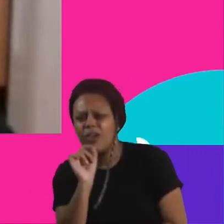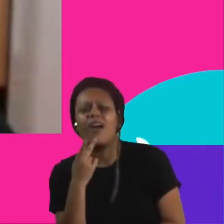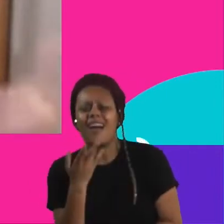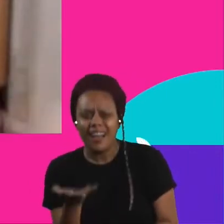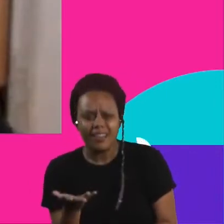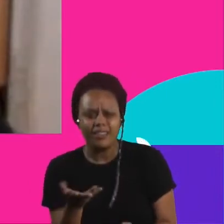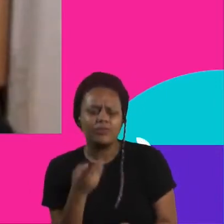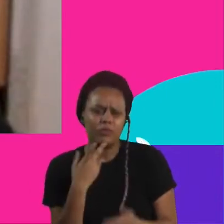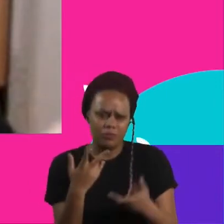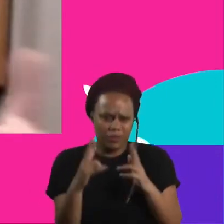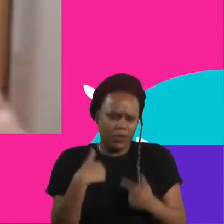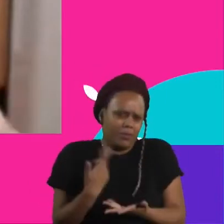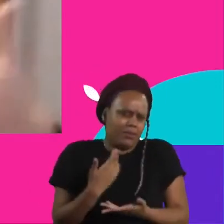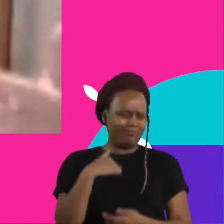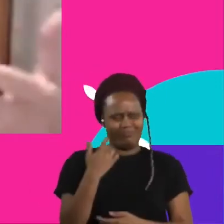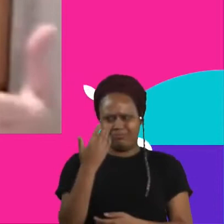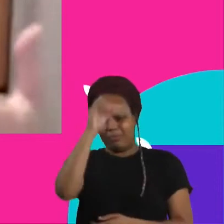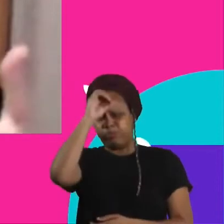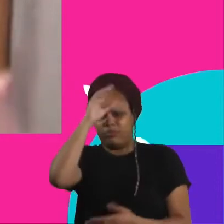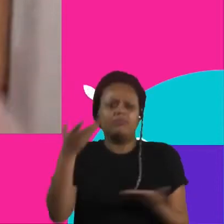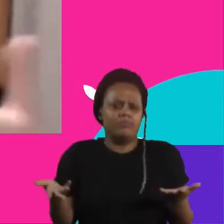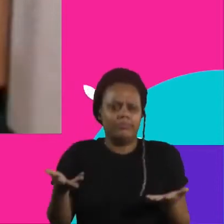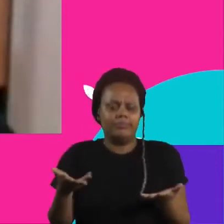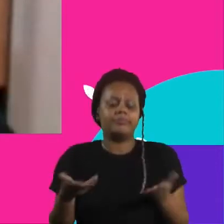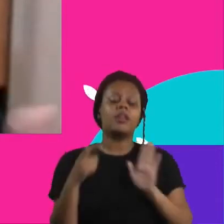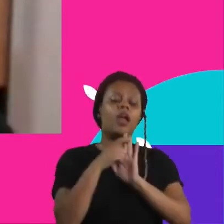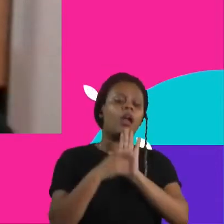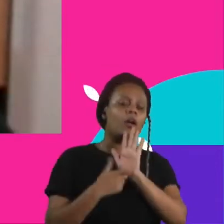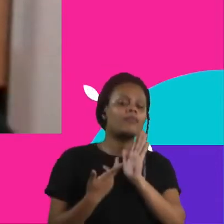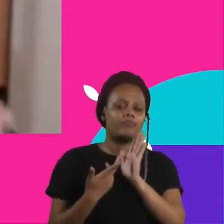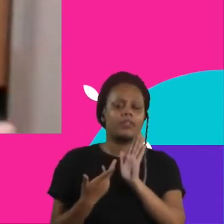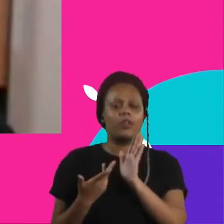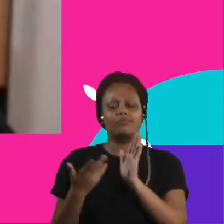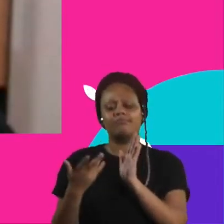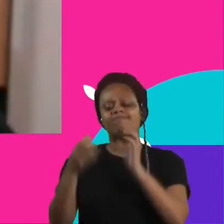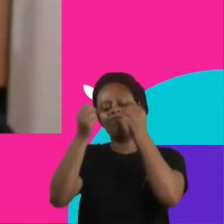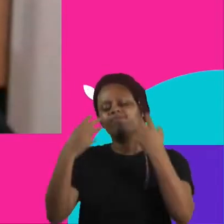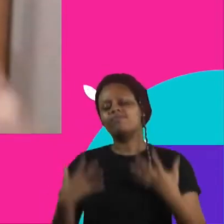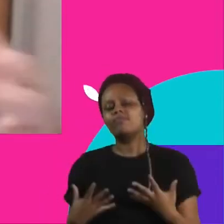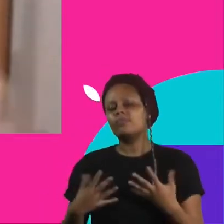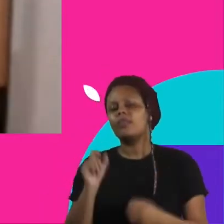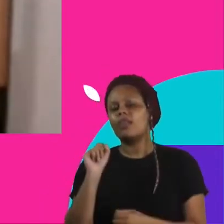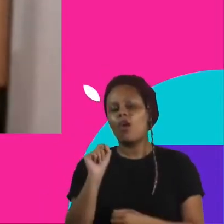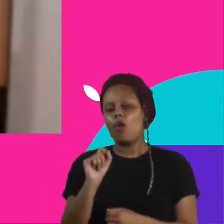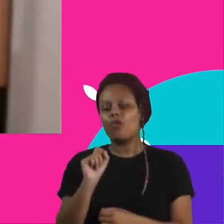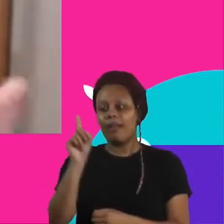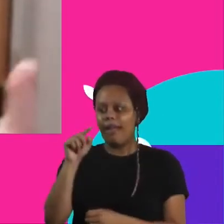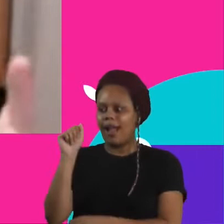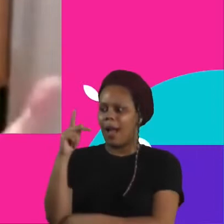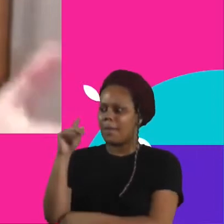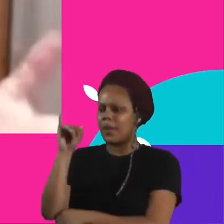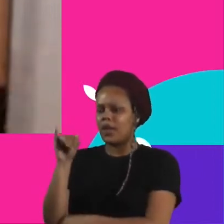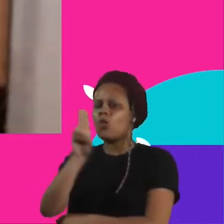Fala a minha língua, não entendi. E o programador foi lá e explicou pra ela de um jeito muito simples o que era uma API. Usando uma metáfora,